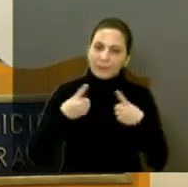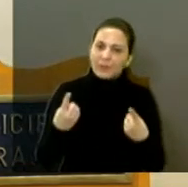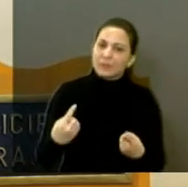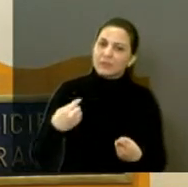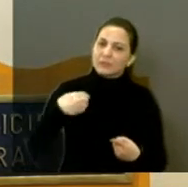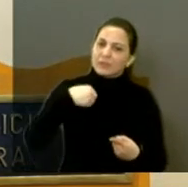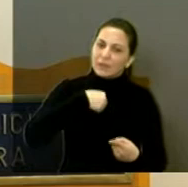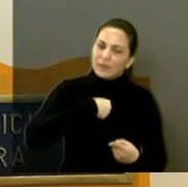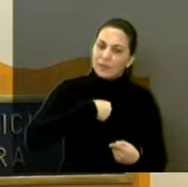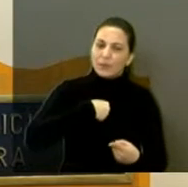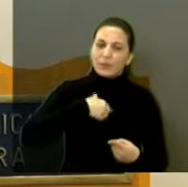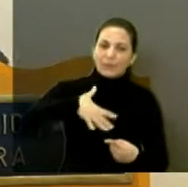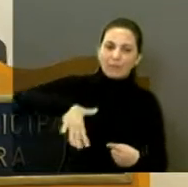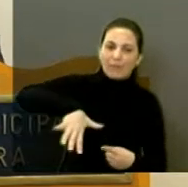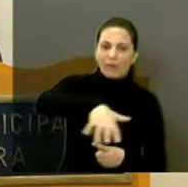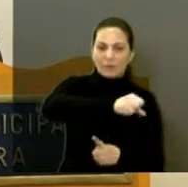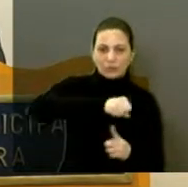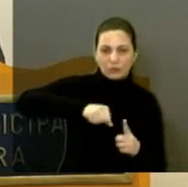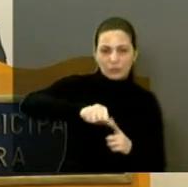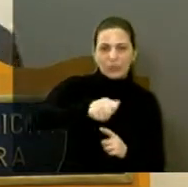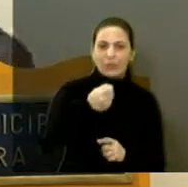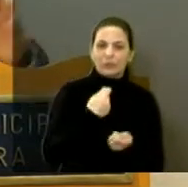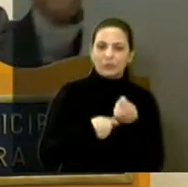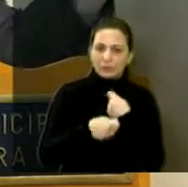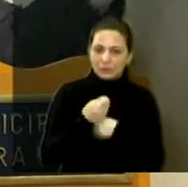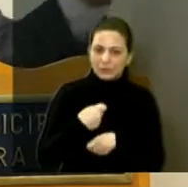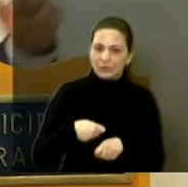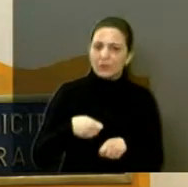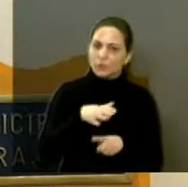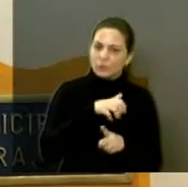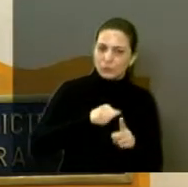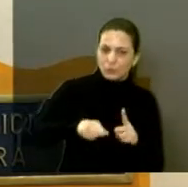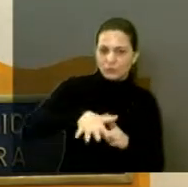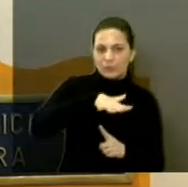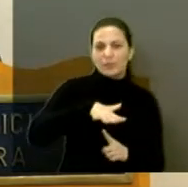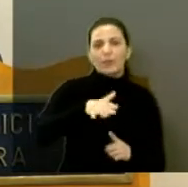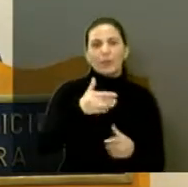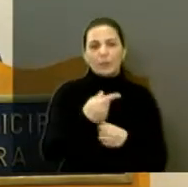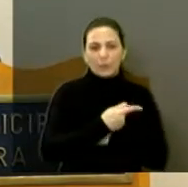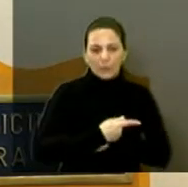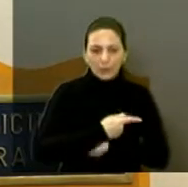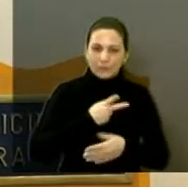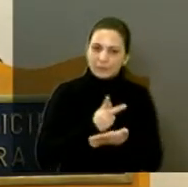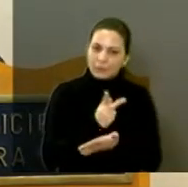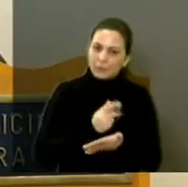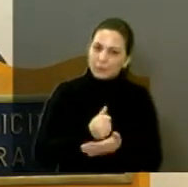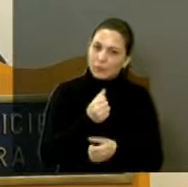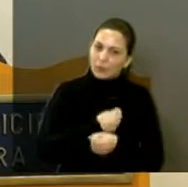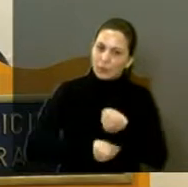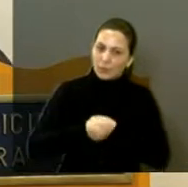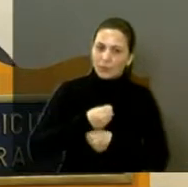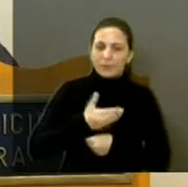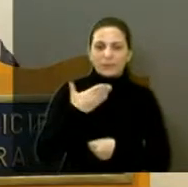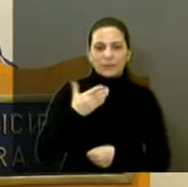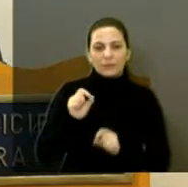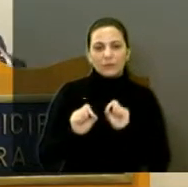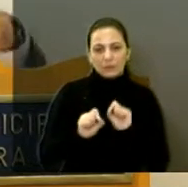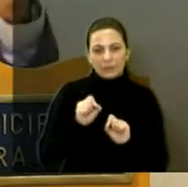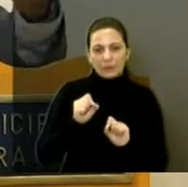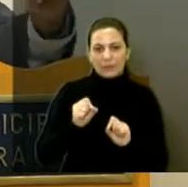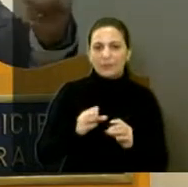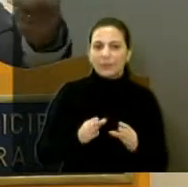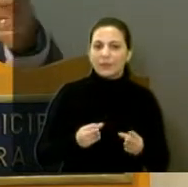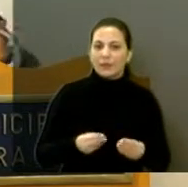do social, como gestor, que era o social, sempre eles me procuravam. O ano passado, quando essa casa